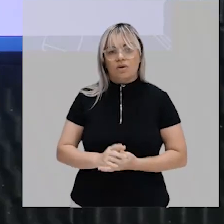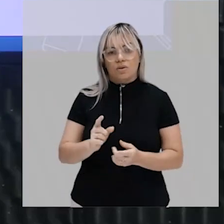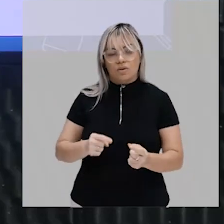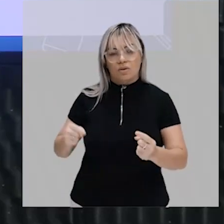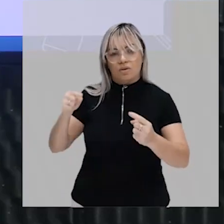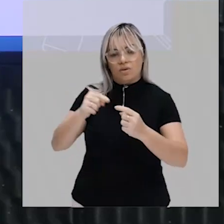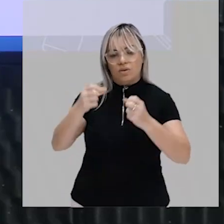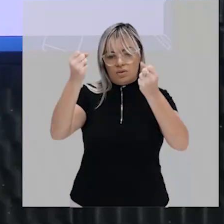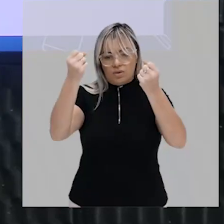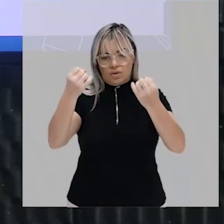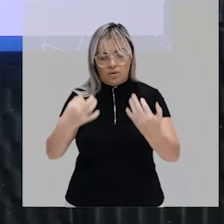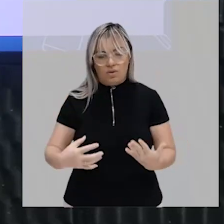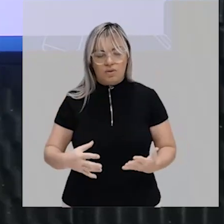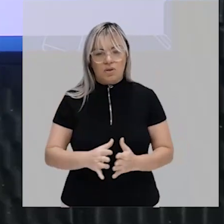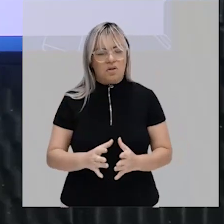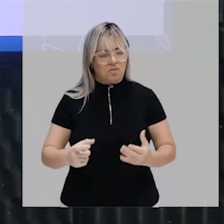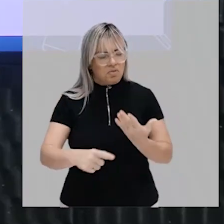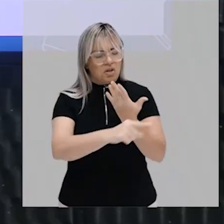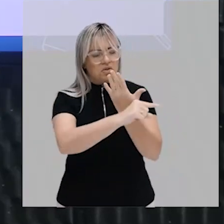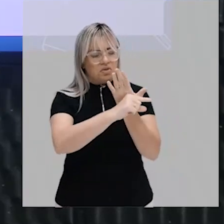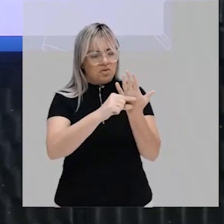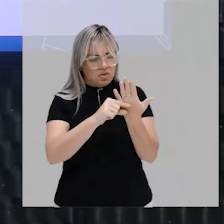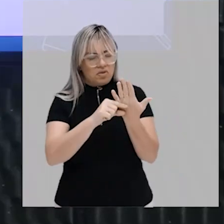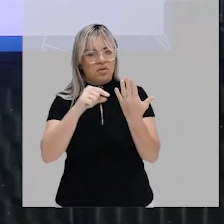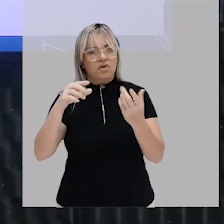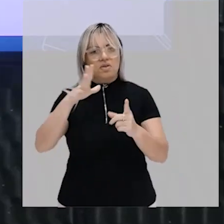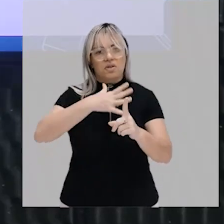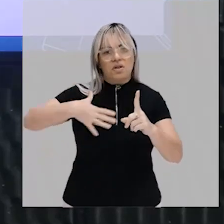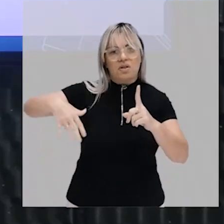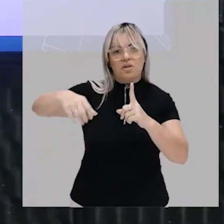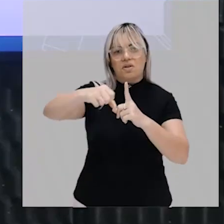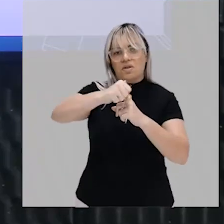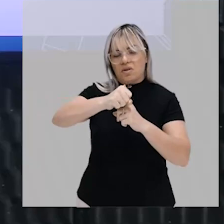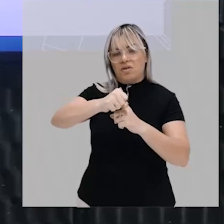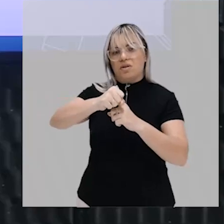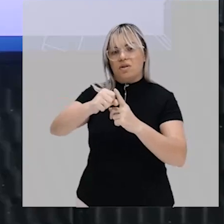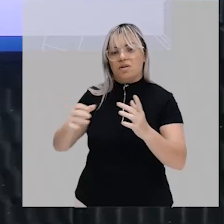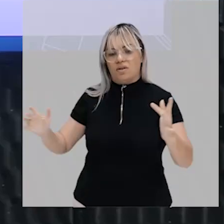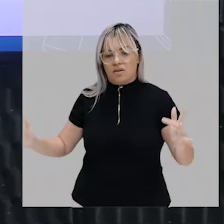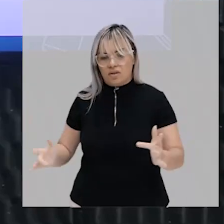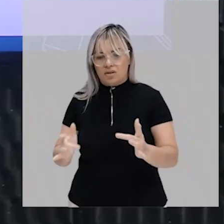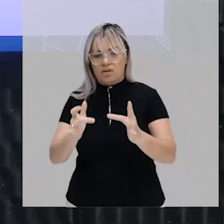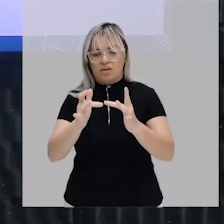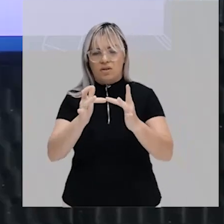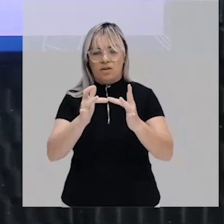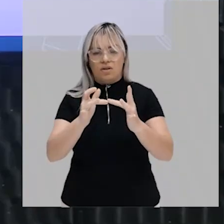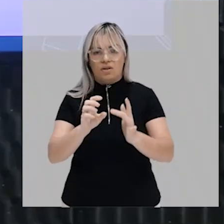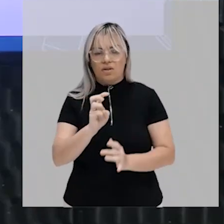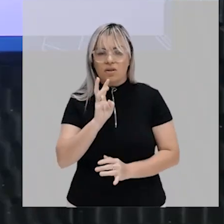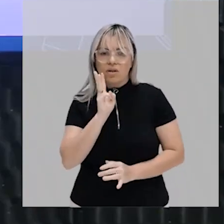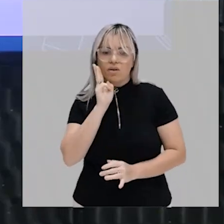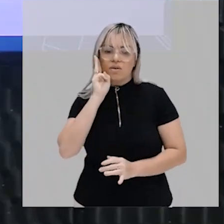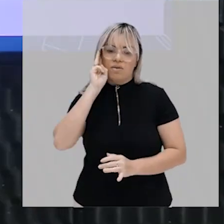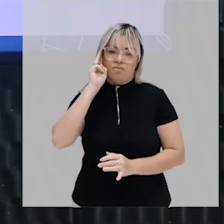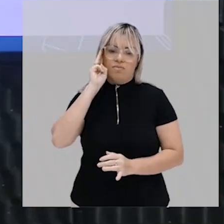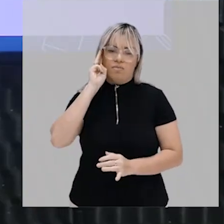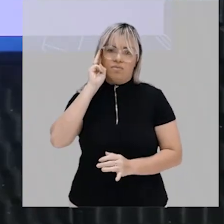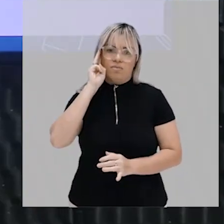autores da Sociologia Clássica a gente vai analisar o Estado segundo Karl Marx depois